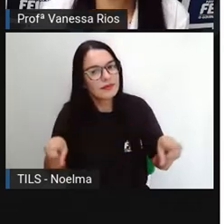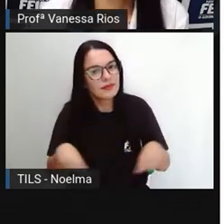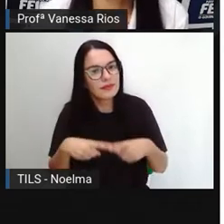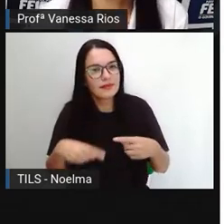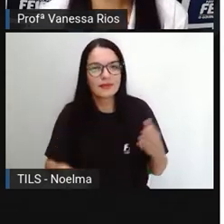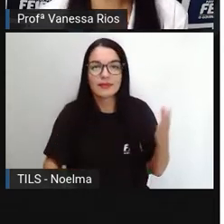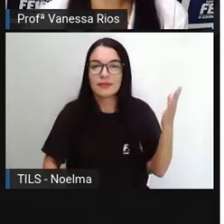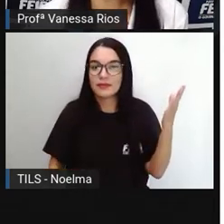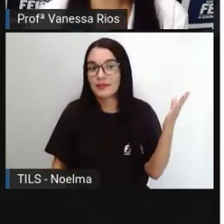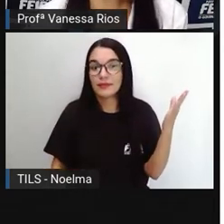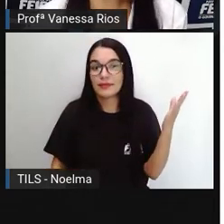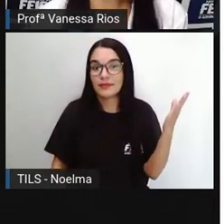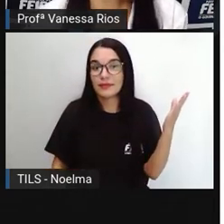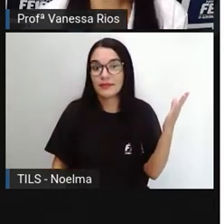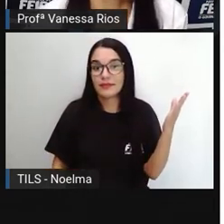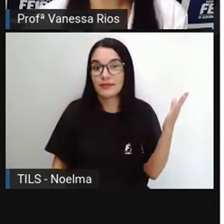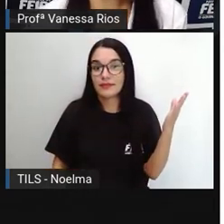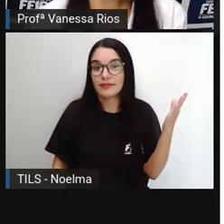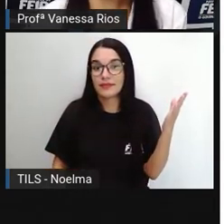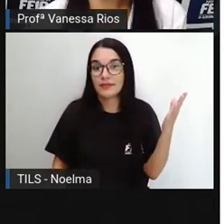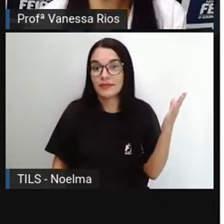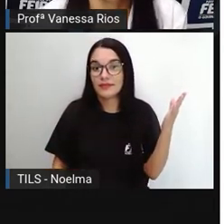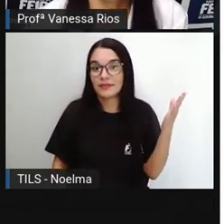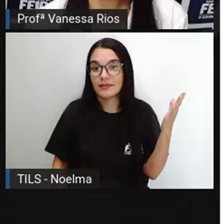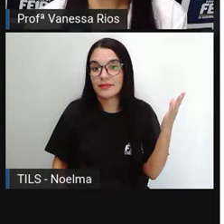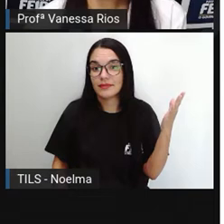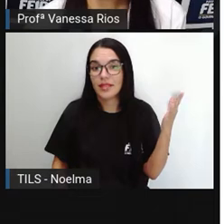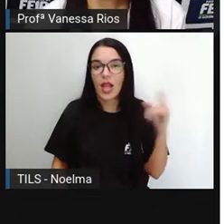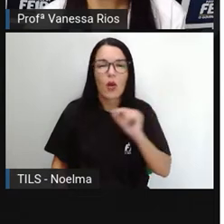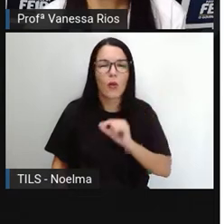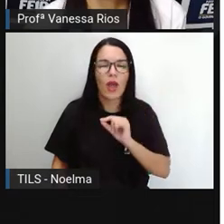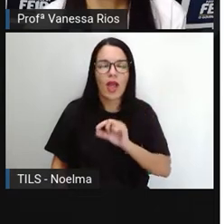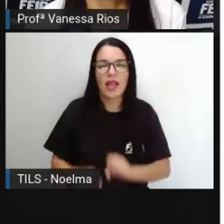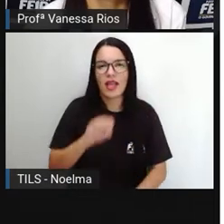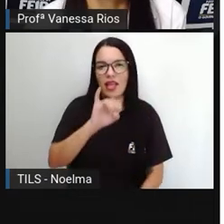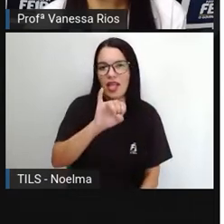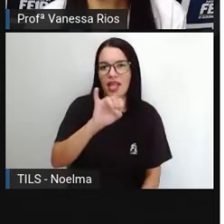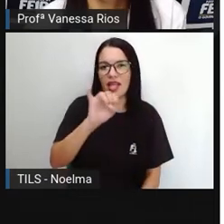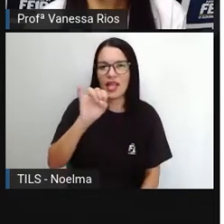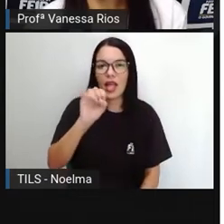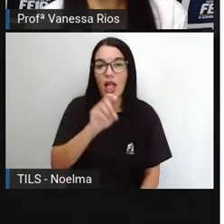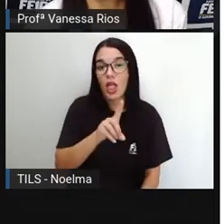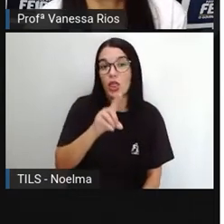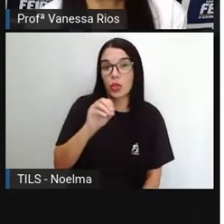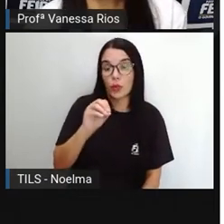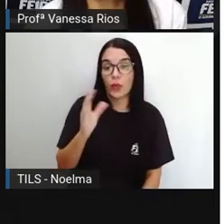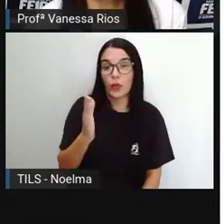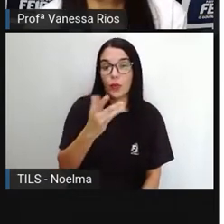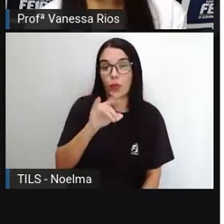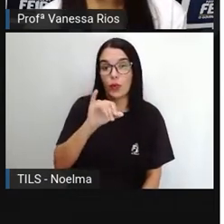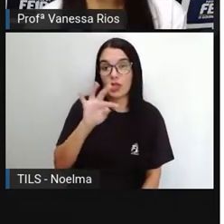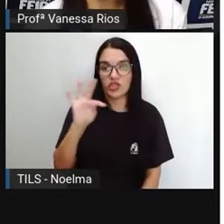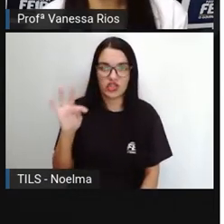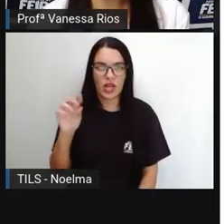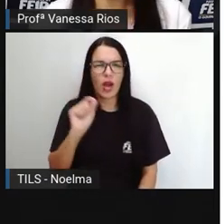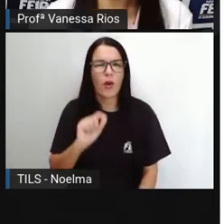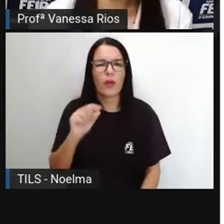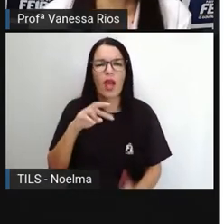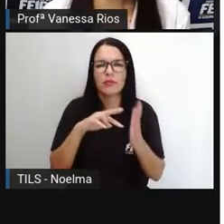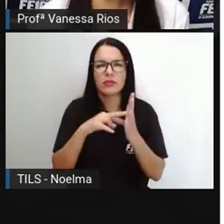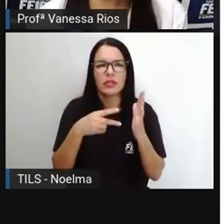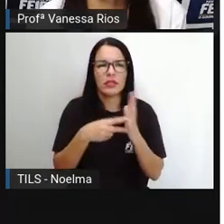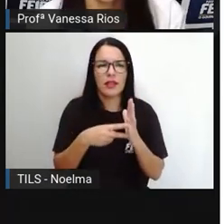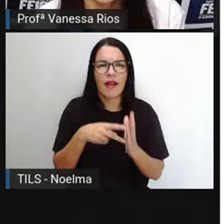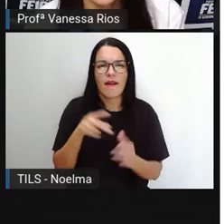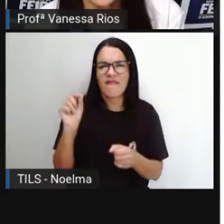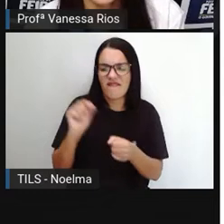A música que a PRO traz aí, para a gente observar, é a música chamada Do It, que significa